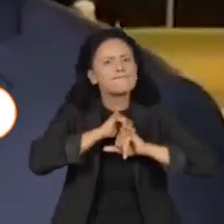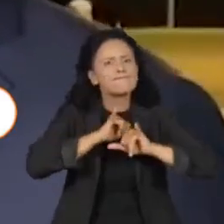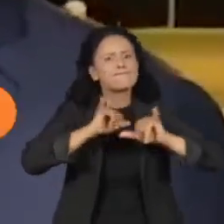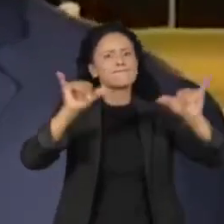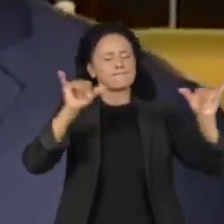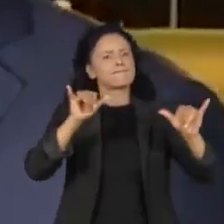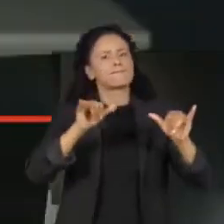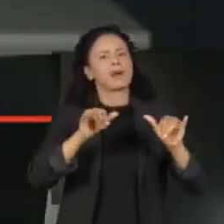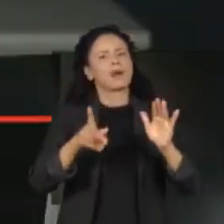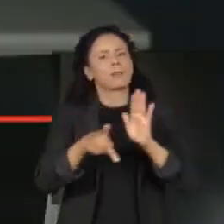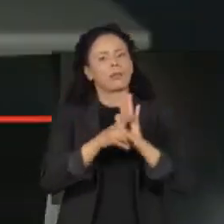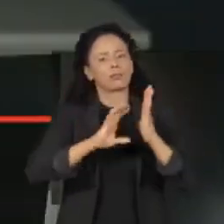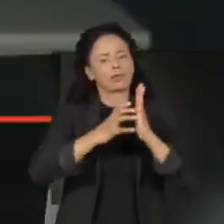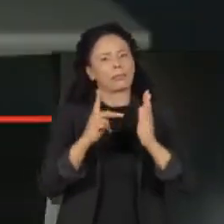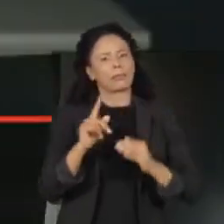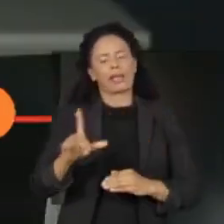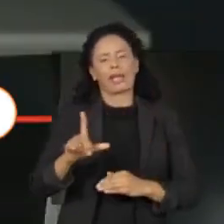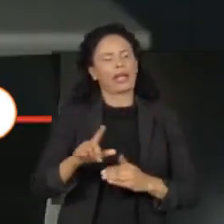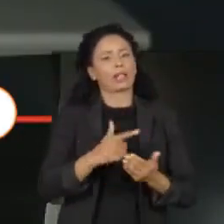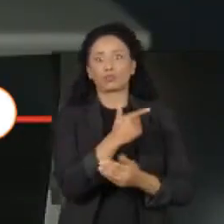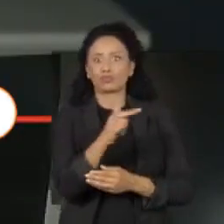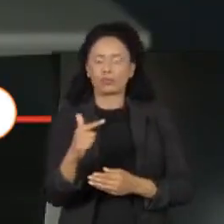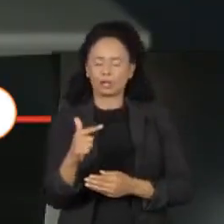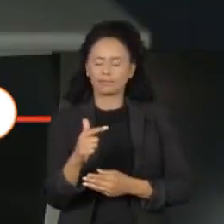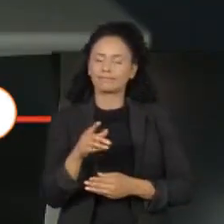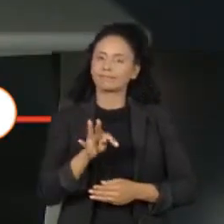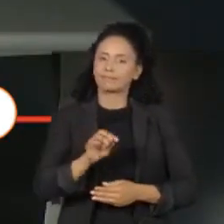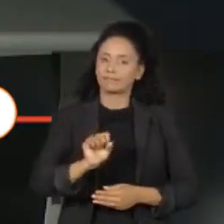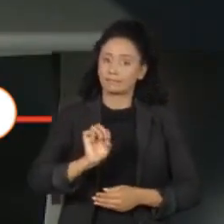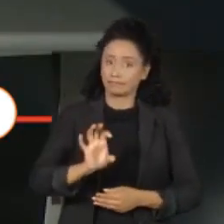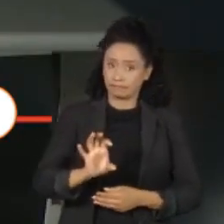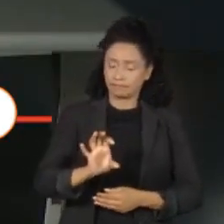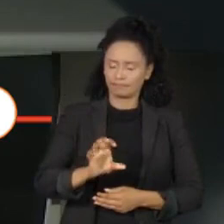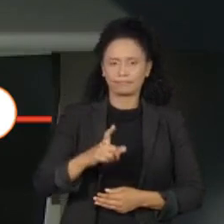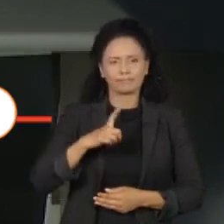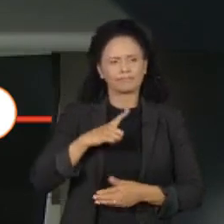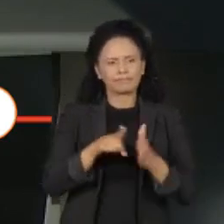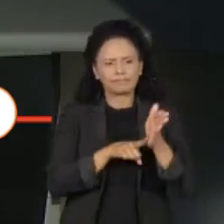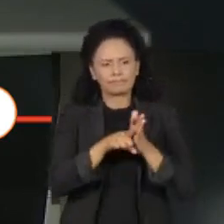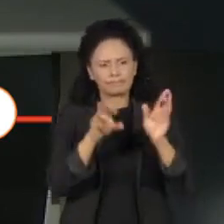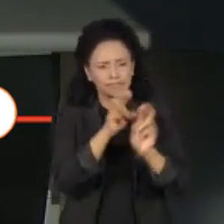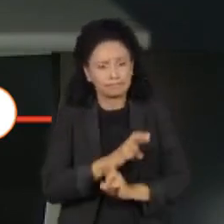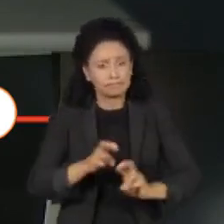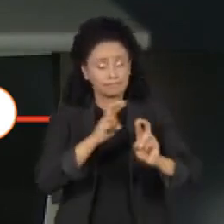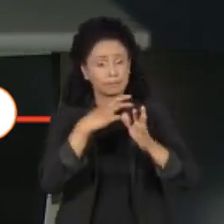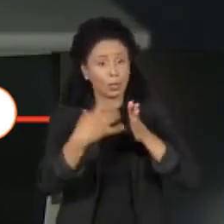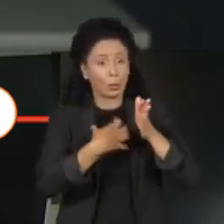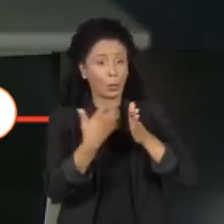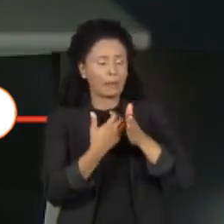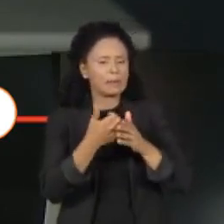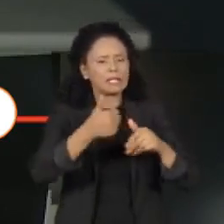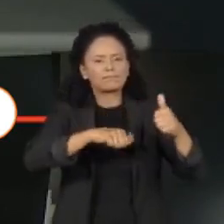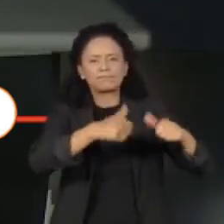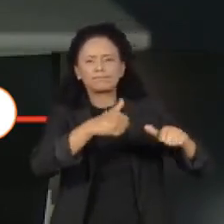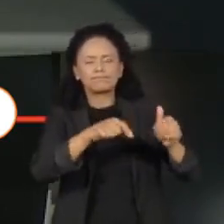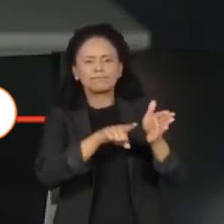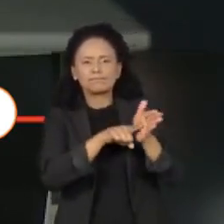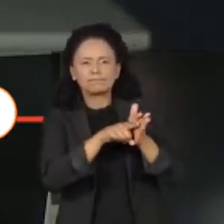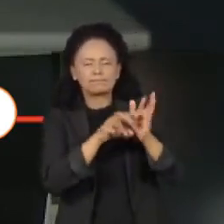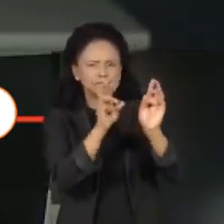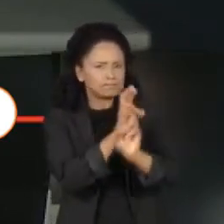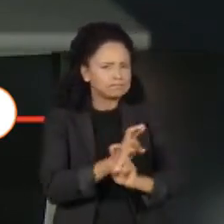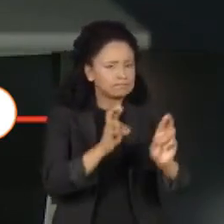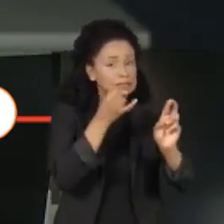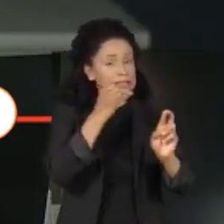eleitoral do presidente. O TSE analisa dados de uma empresa de auditoria para verificar se houve mesmo manipulação em